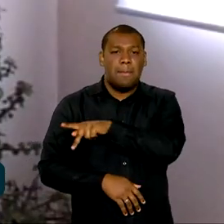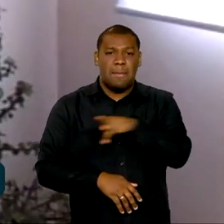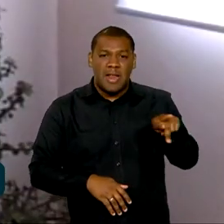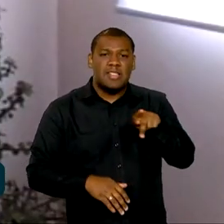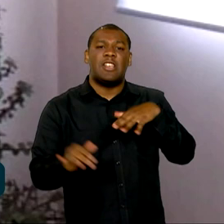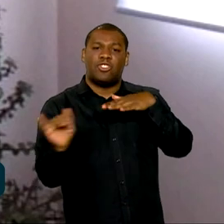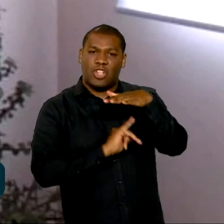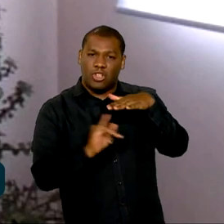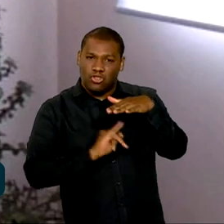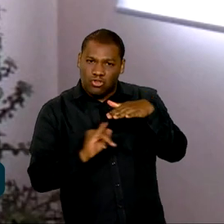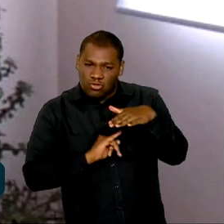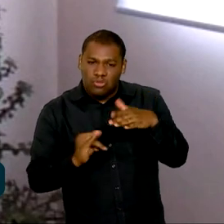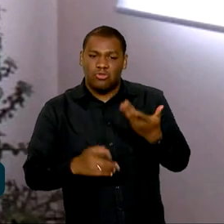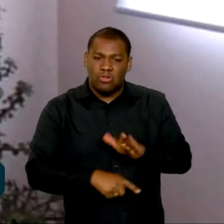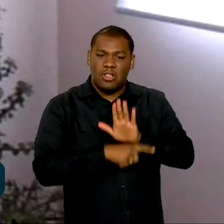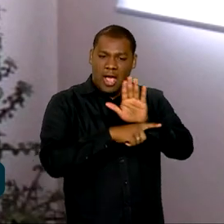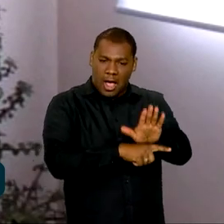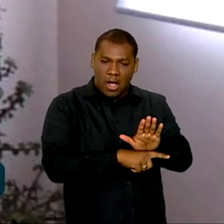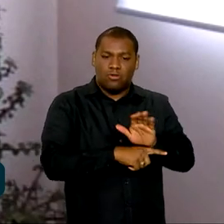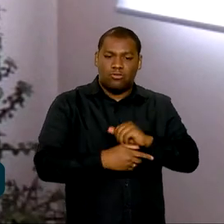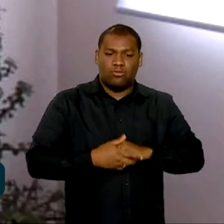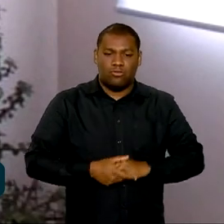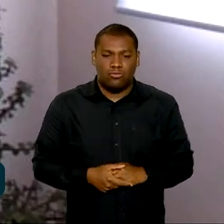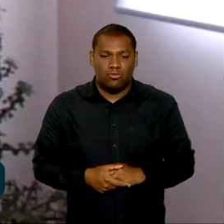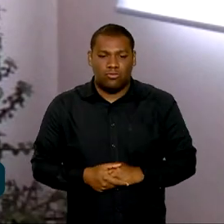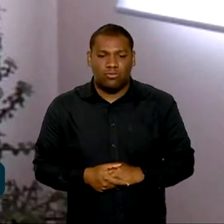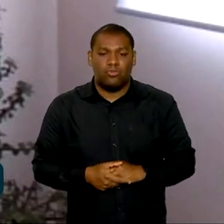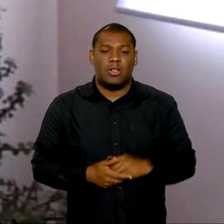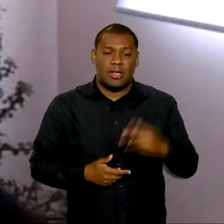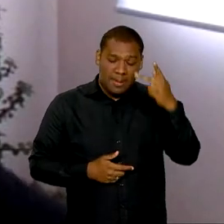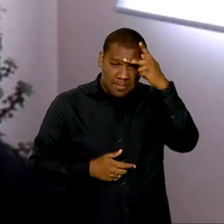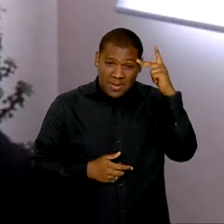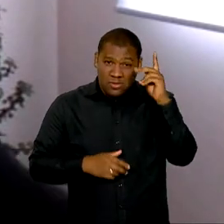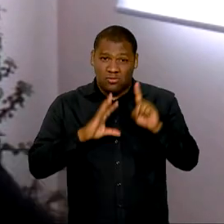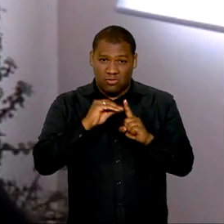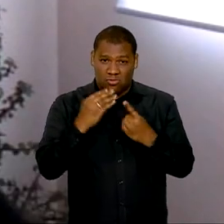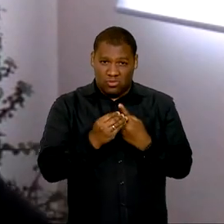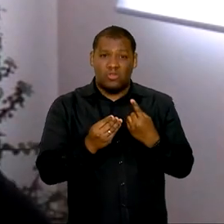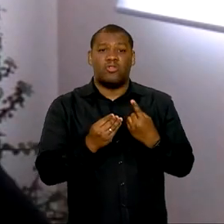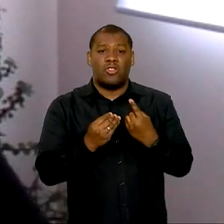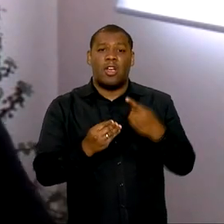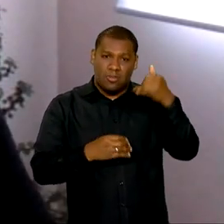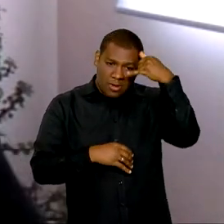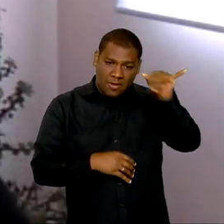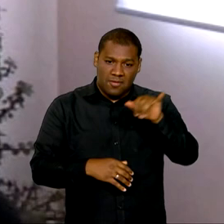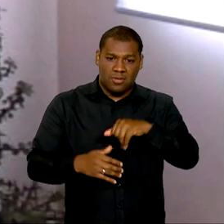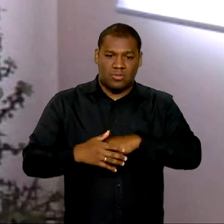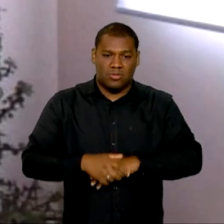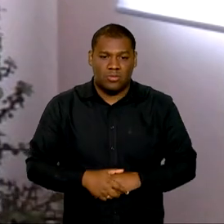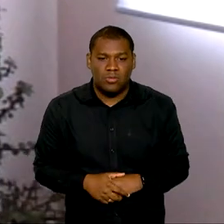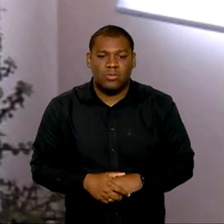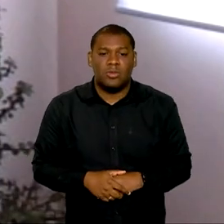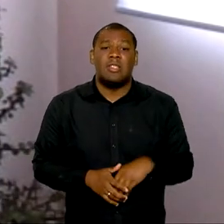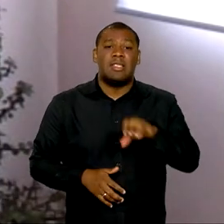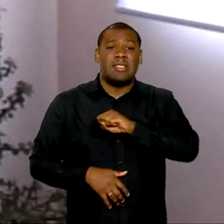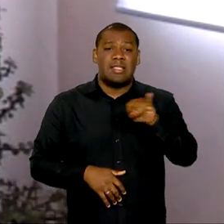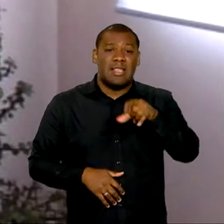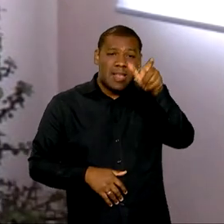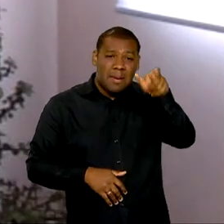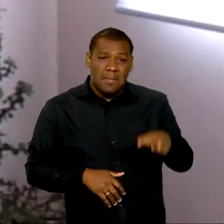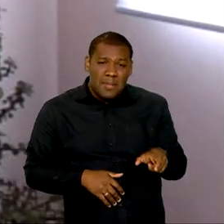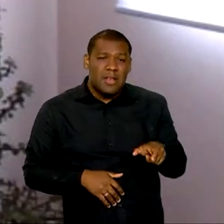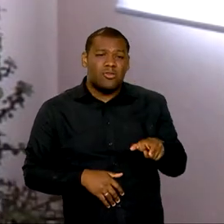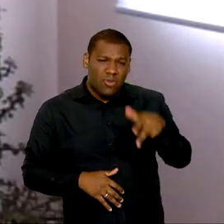esse tipo de treinamento. Se a vítima não está confortável, se a vítima não está se sentindo à vontade, está